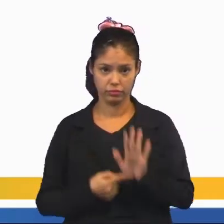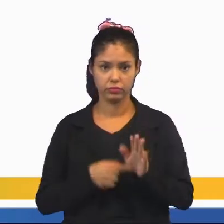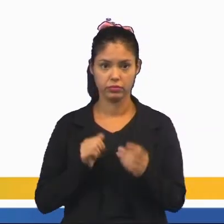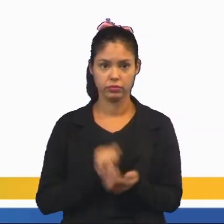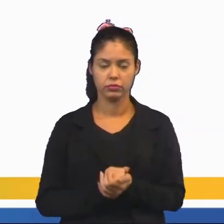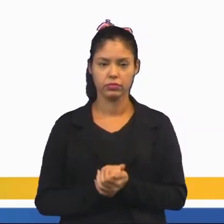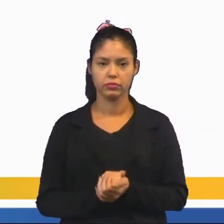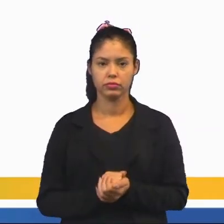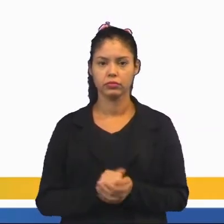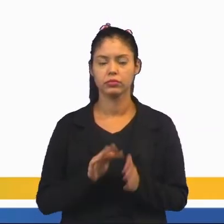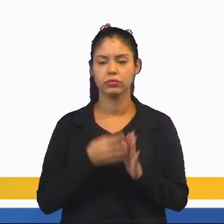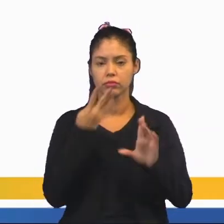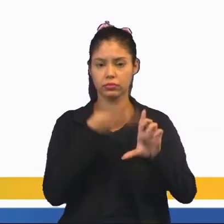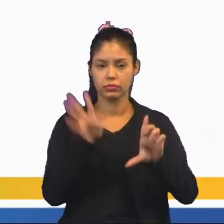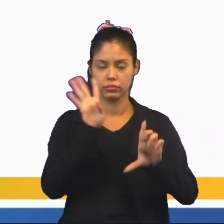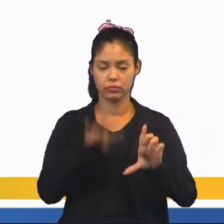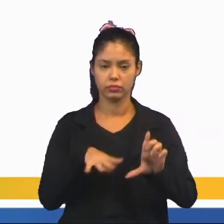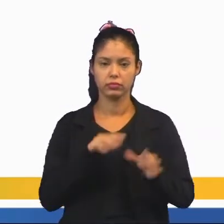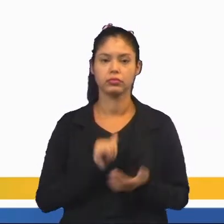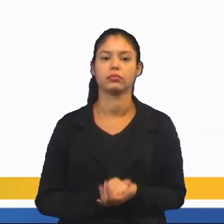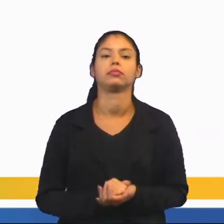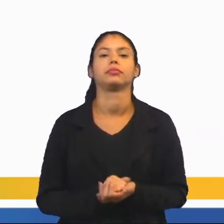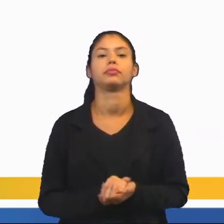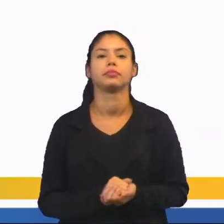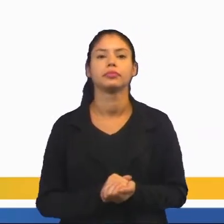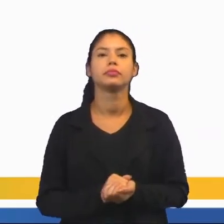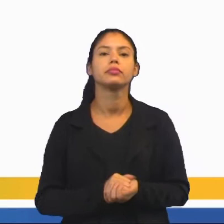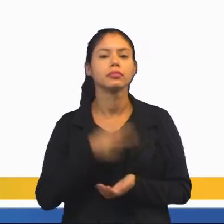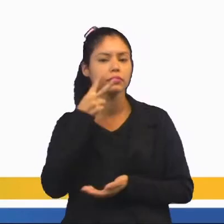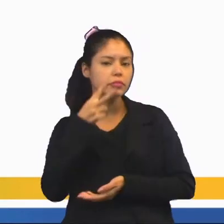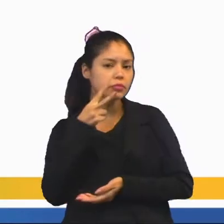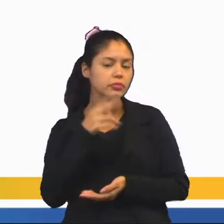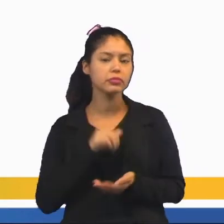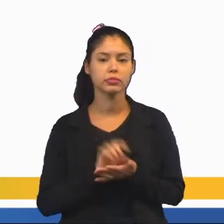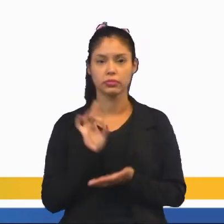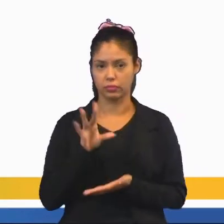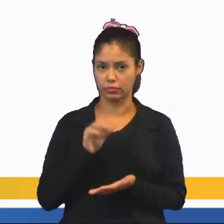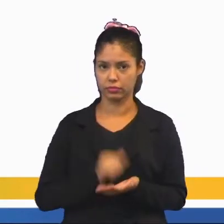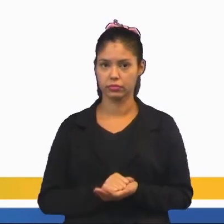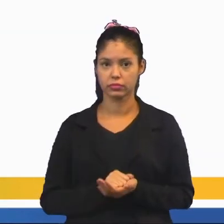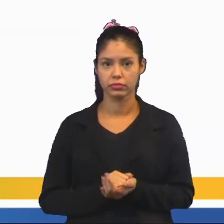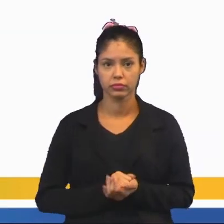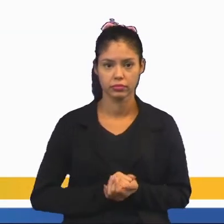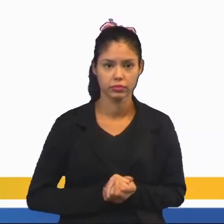Podemos apresentar os resultados na forma de uma tabela. Veja só aí.